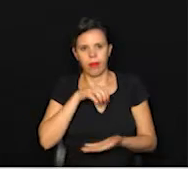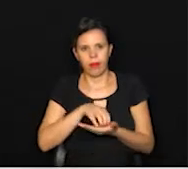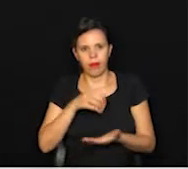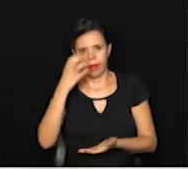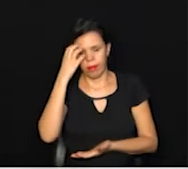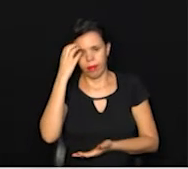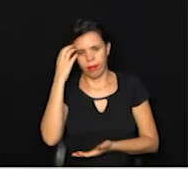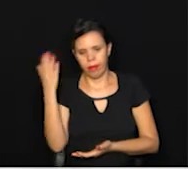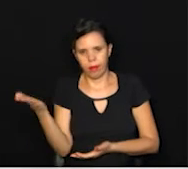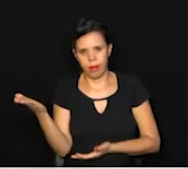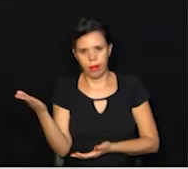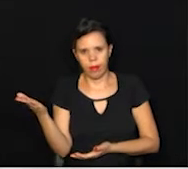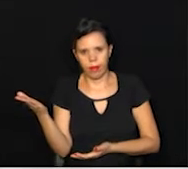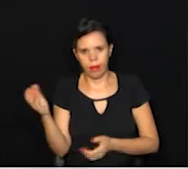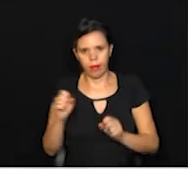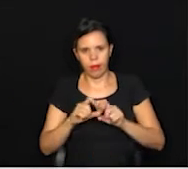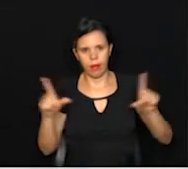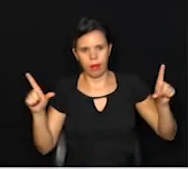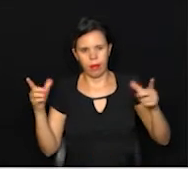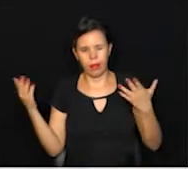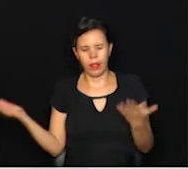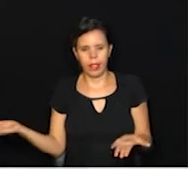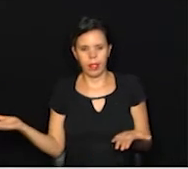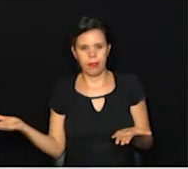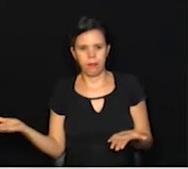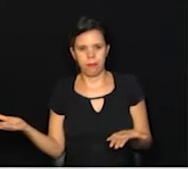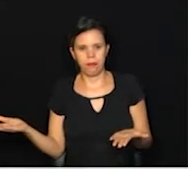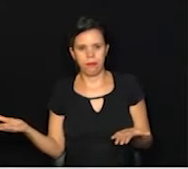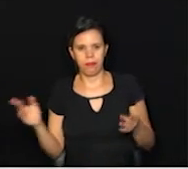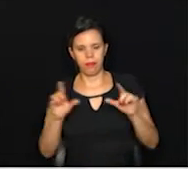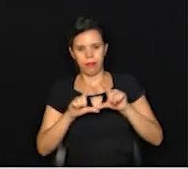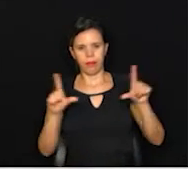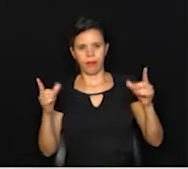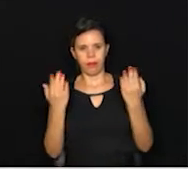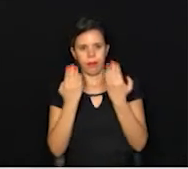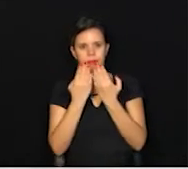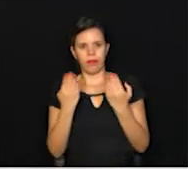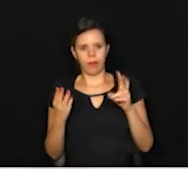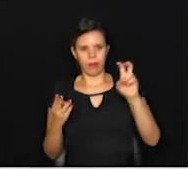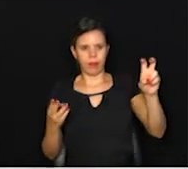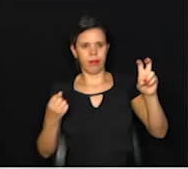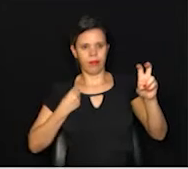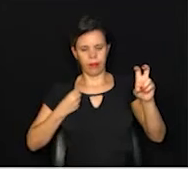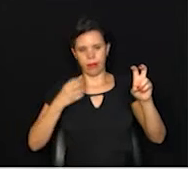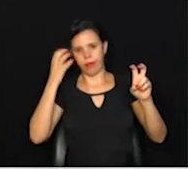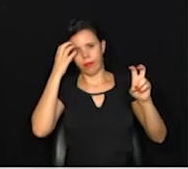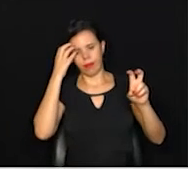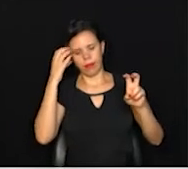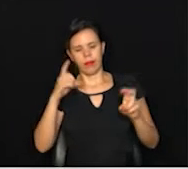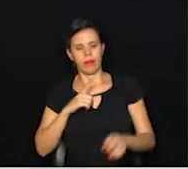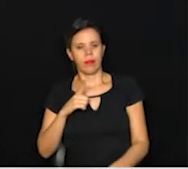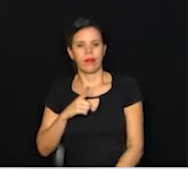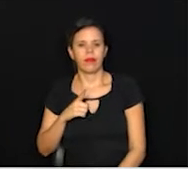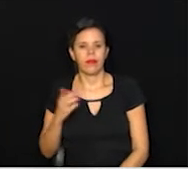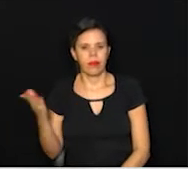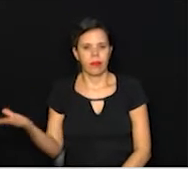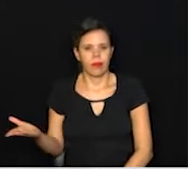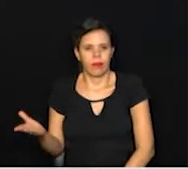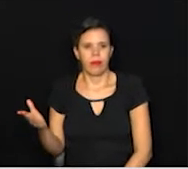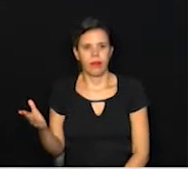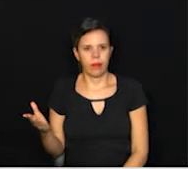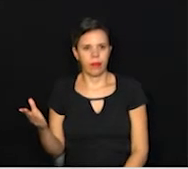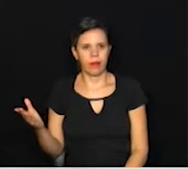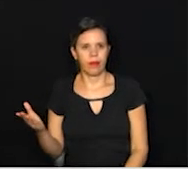na Lagoa do Taquarau. A gente tem a nossa tela aqui, olha, ali no portão 5 da Lagoa. Nós temos a MF